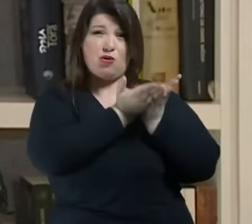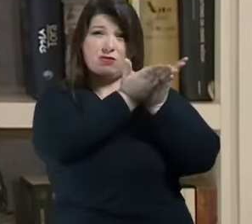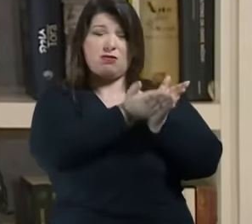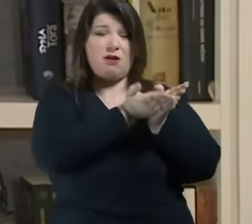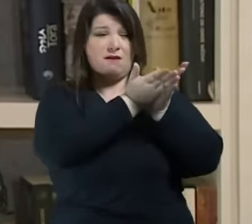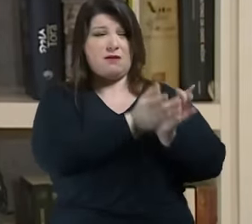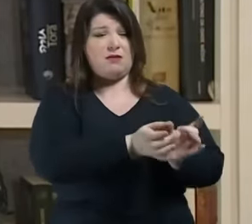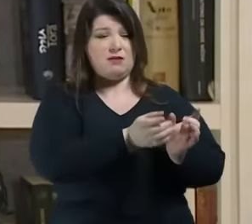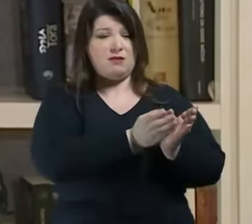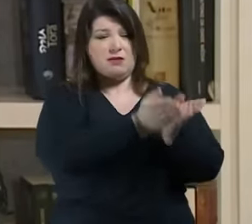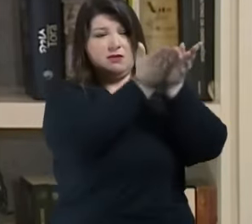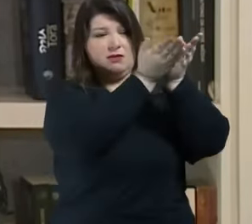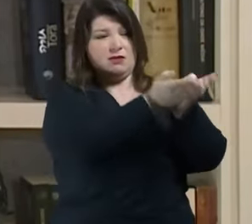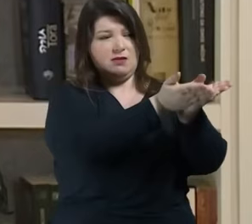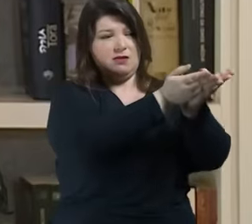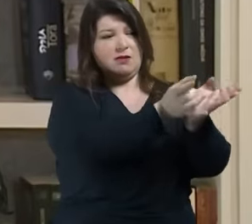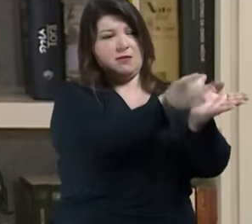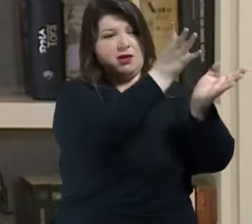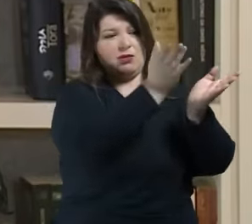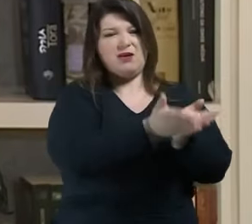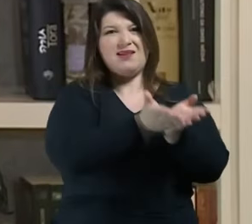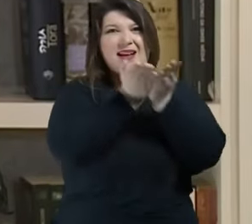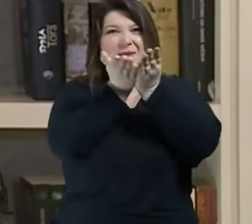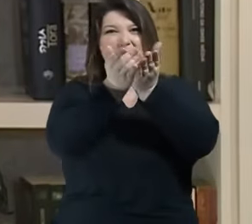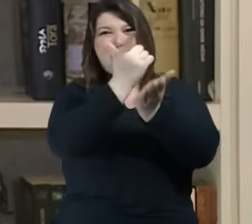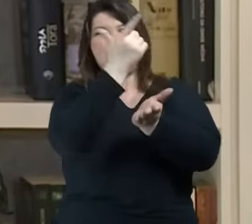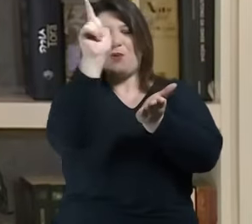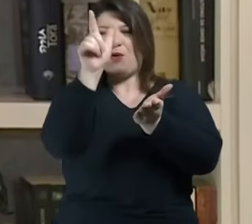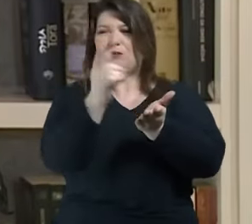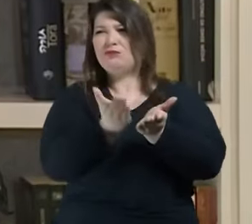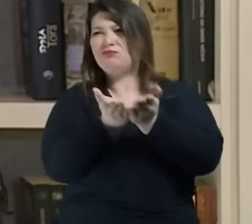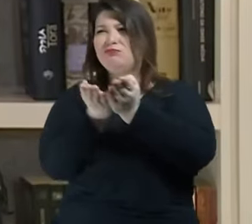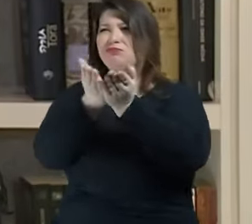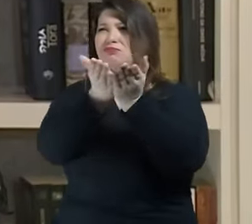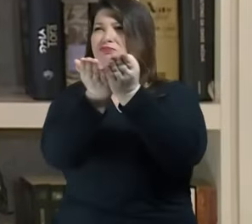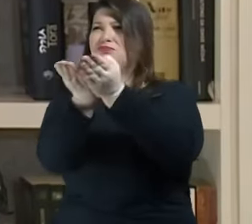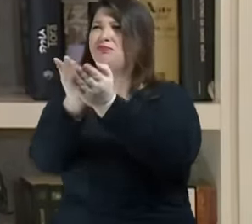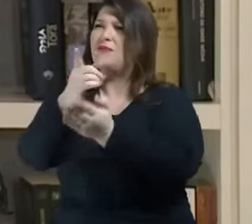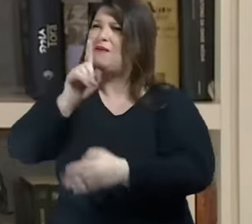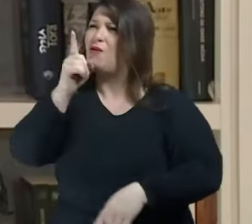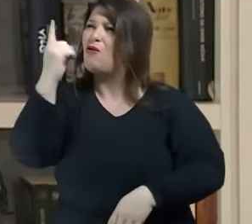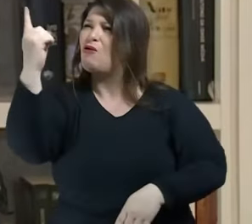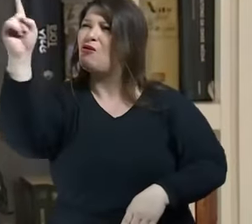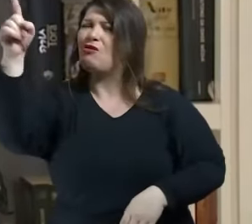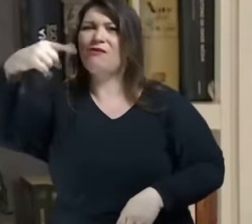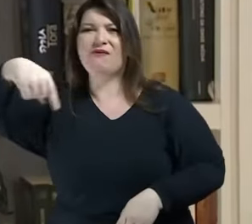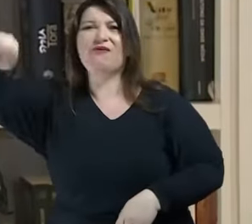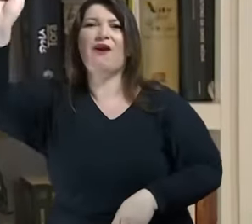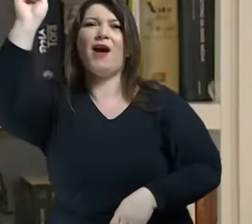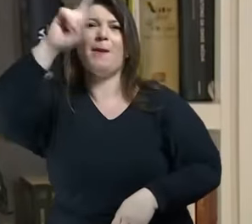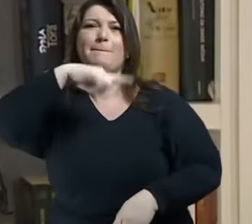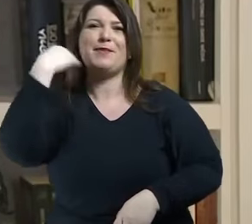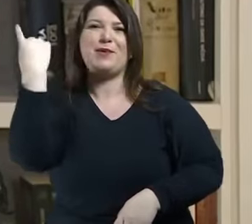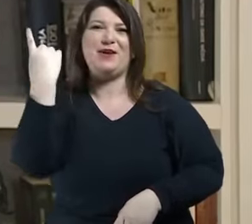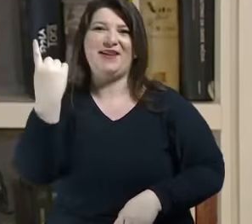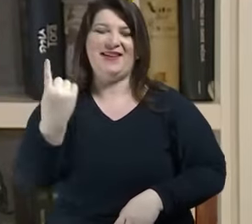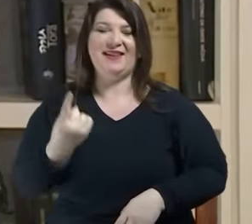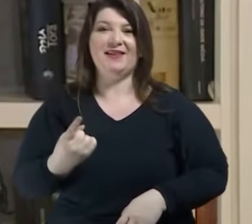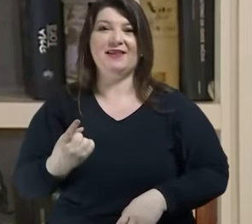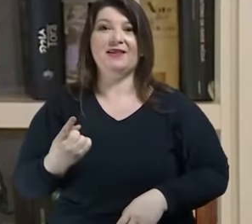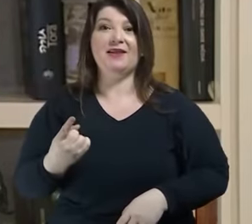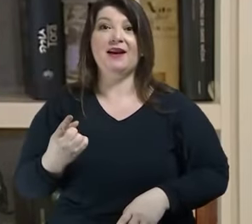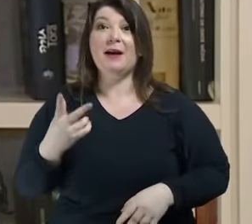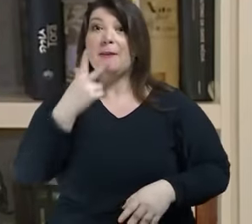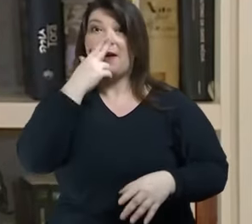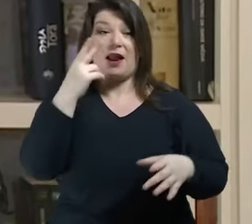e vai morrer longe ora quando o criador e criatura rompem o seu elo o elo